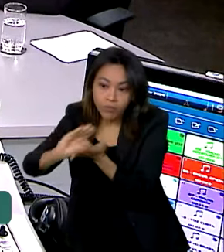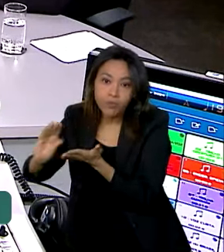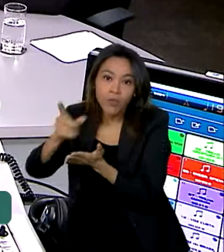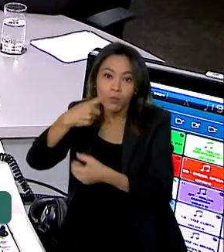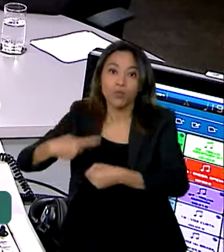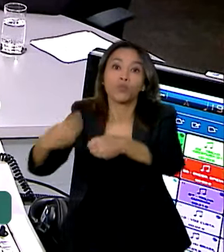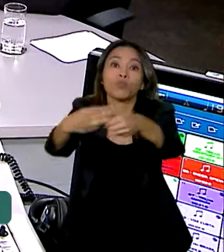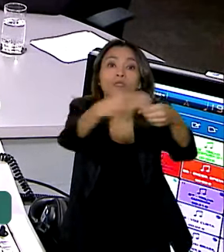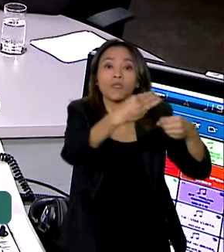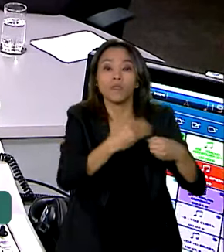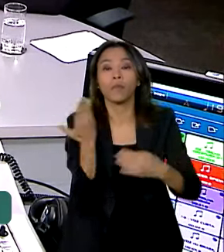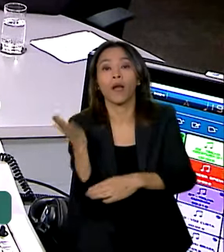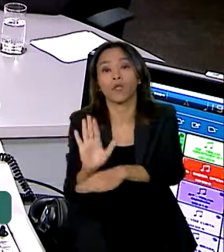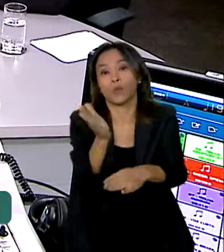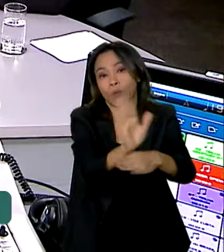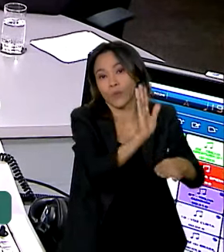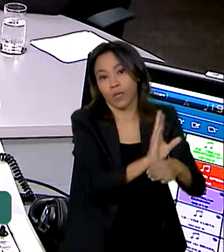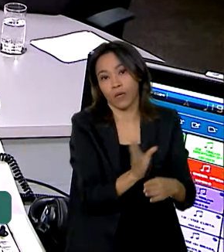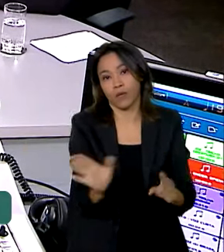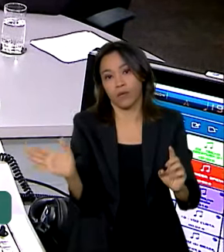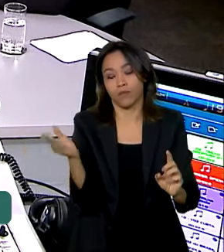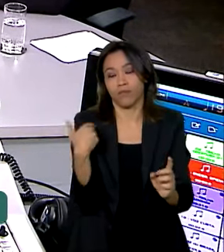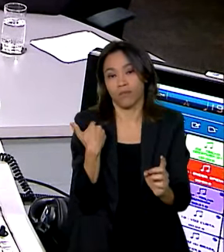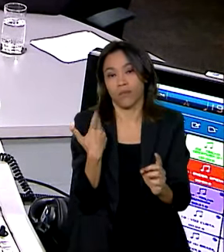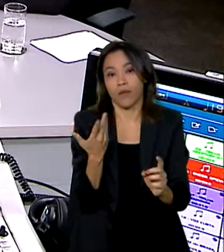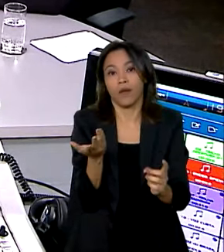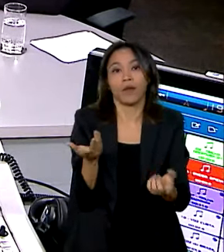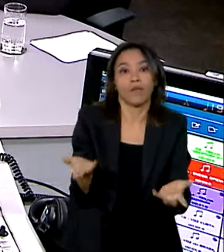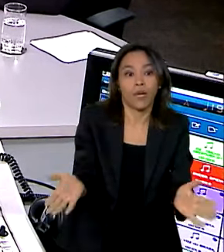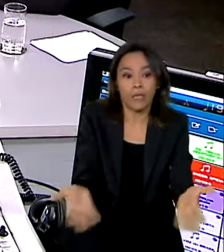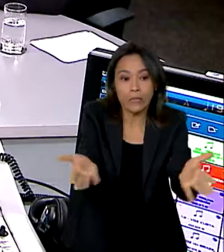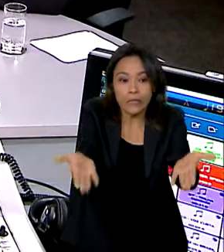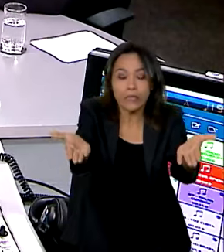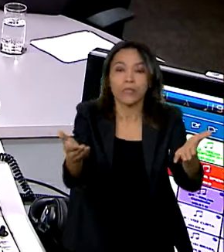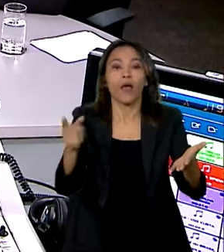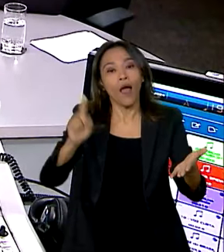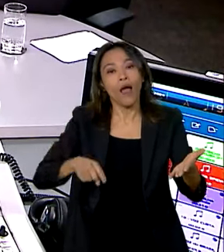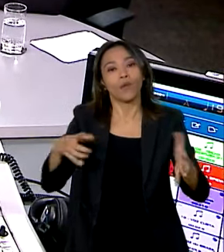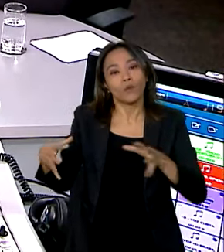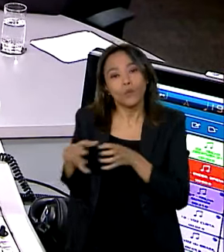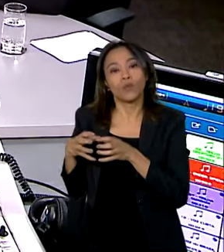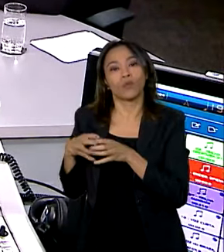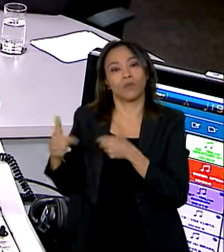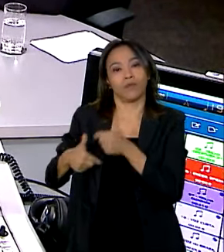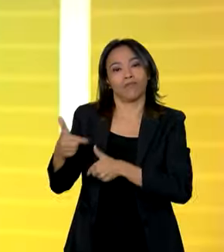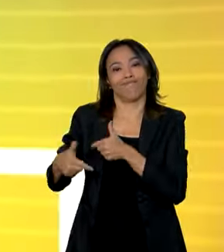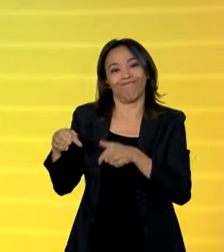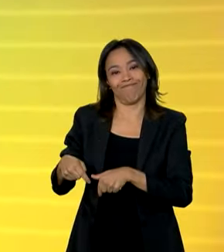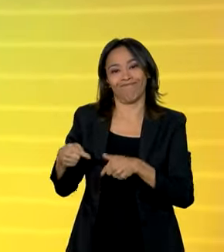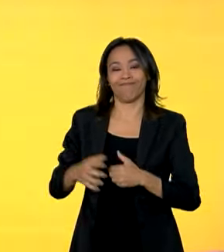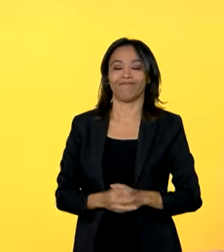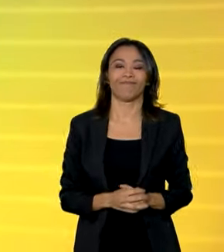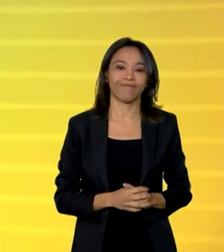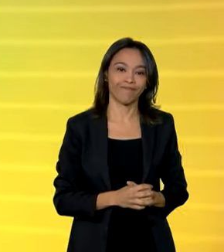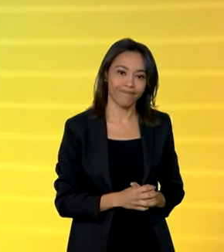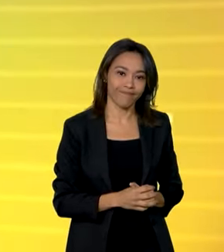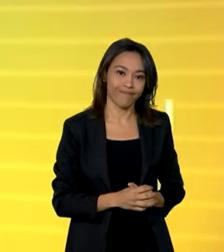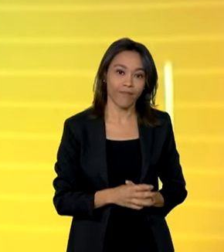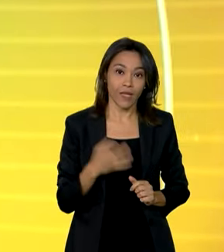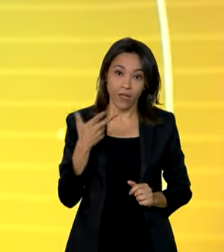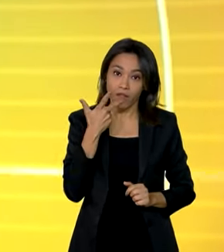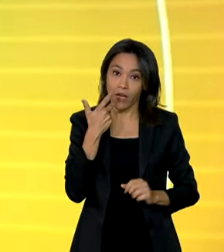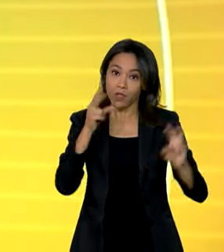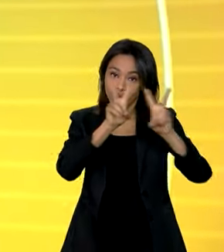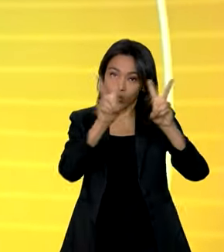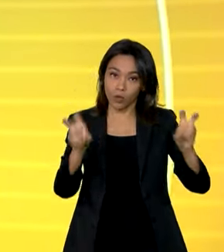assistência. Então, esse é o principal trabalho que o grupo realiza naquela região. E falando ainda